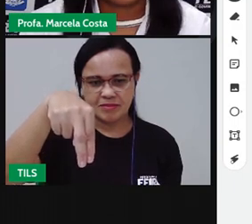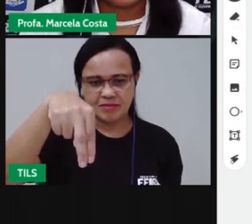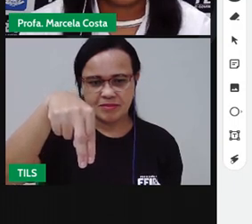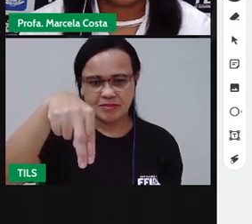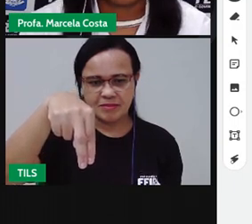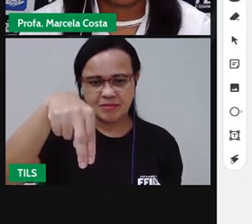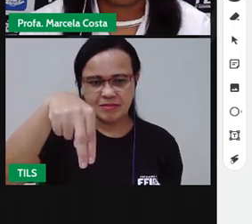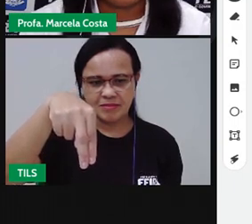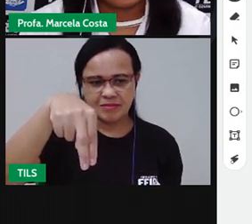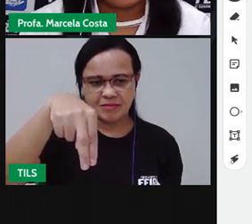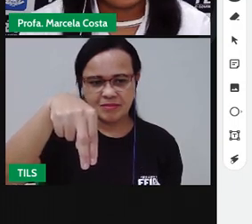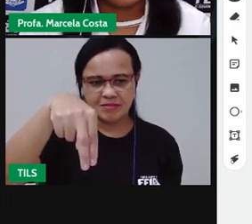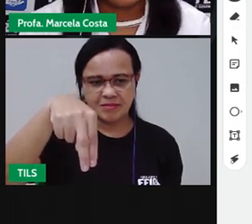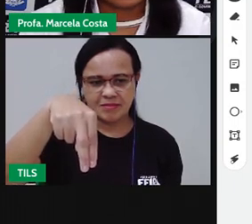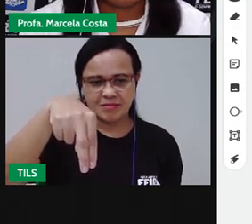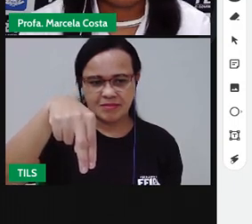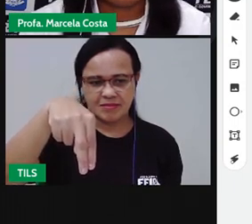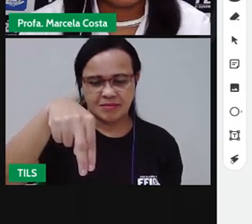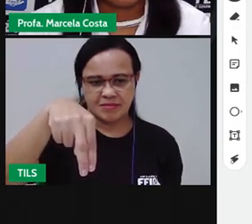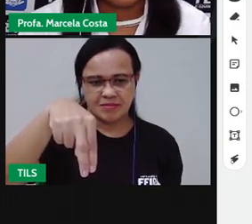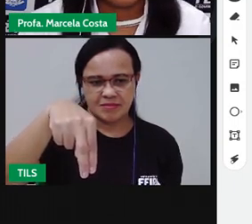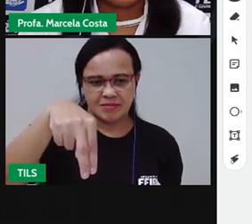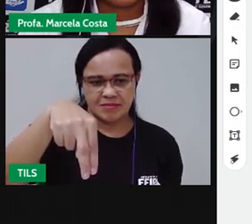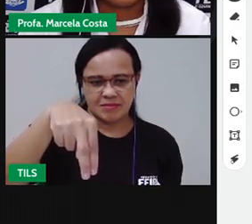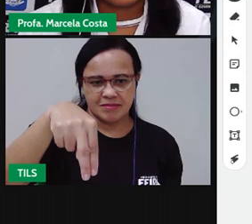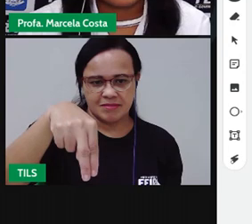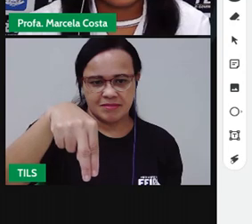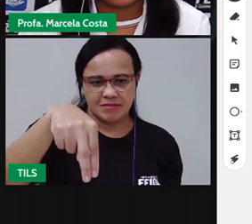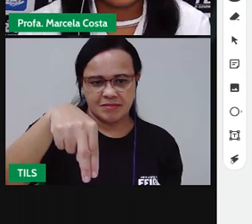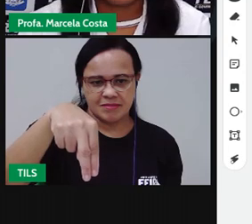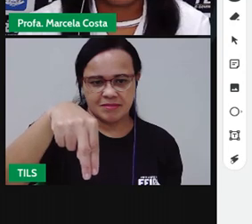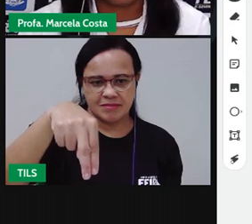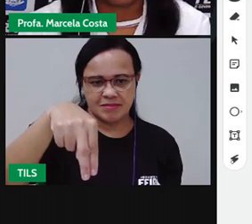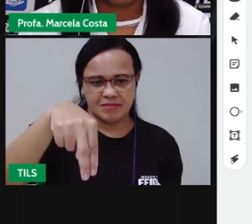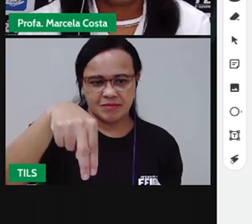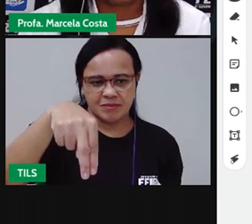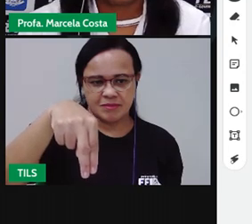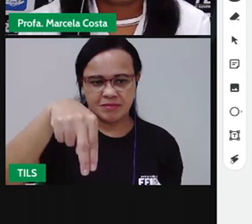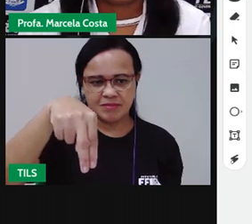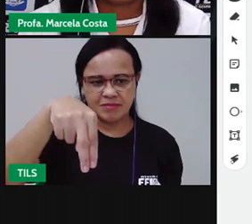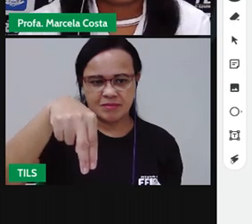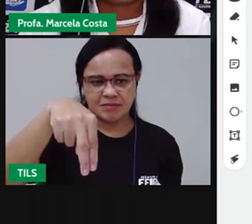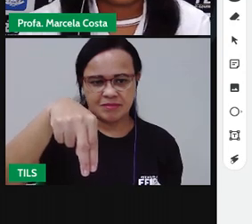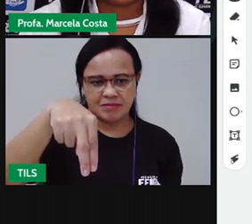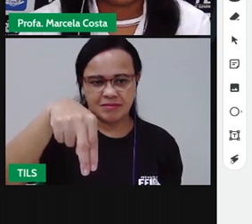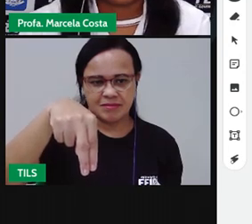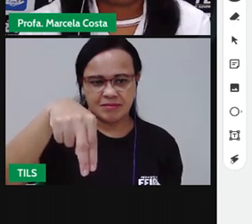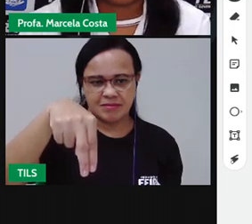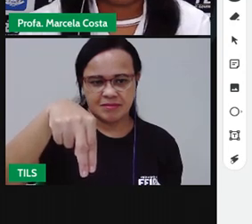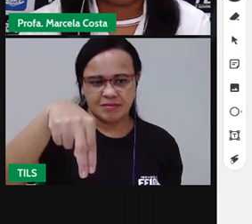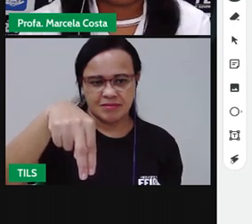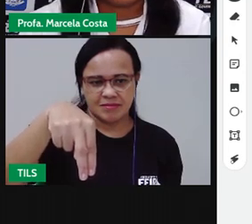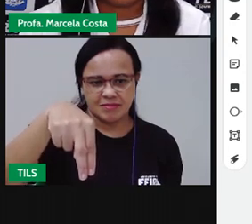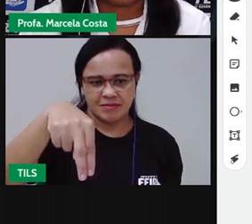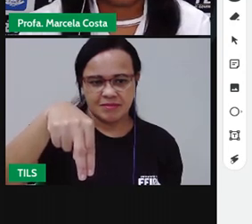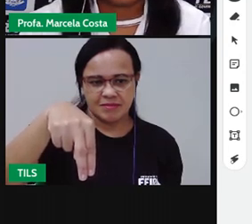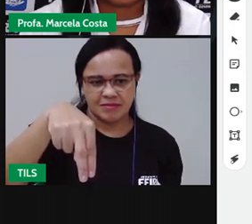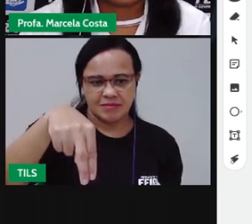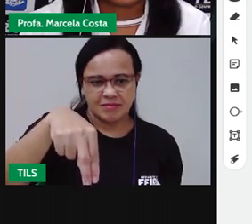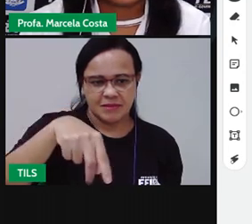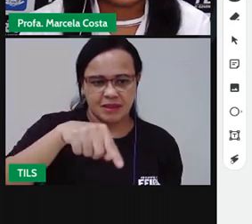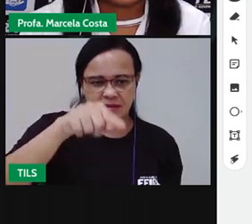traçado reto de baixo para cima, traçado reto, desceu aqui para o meio,